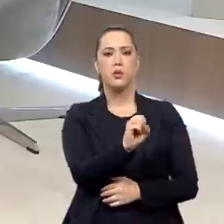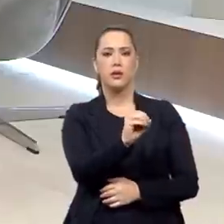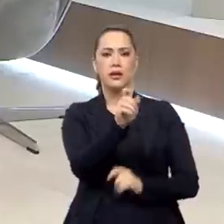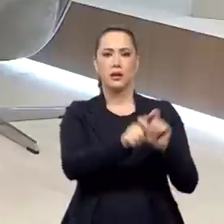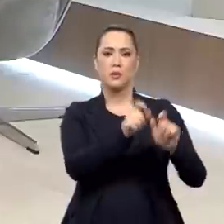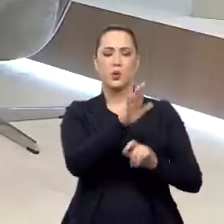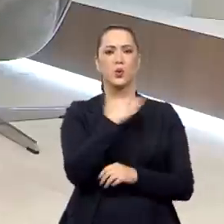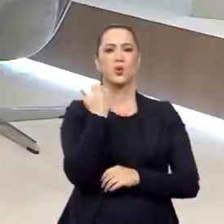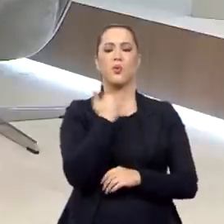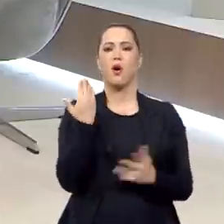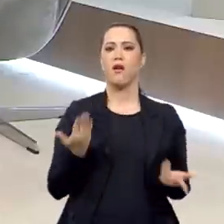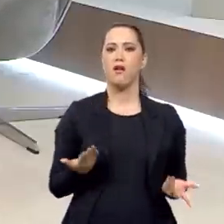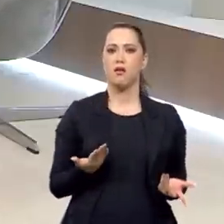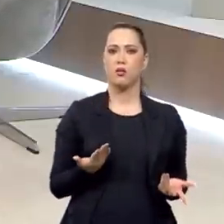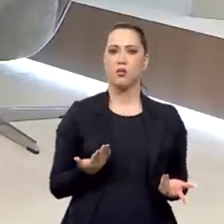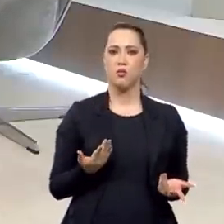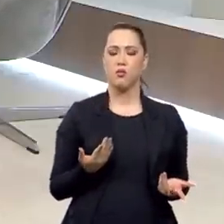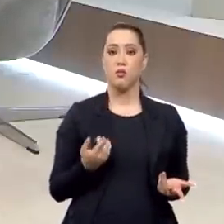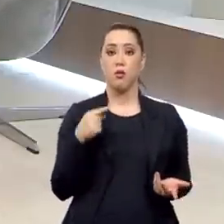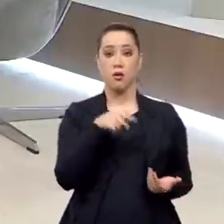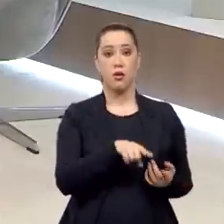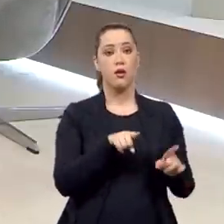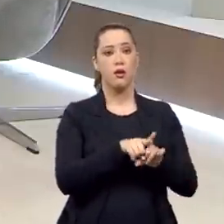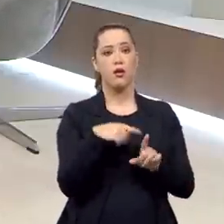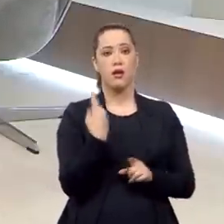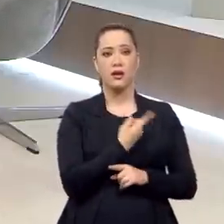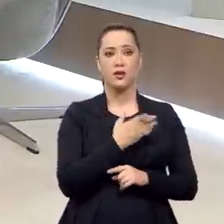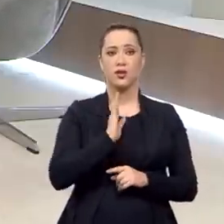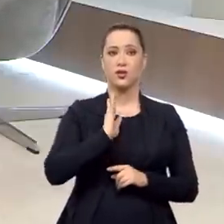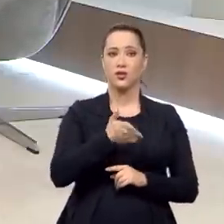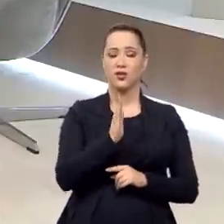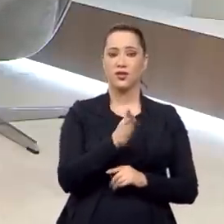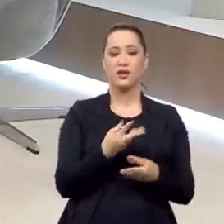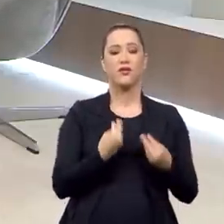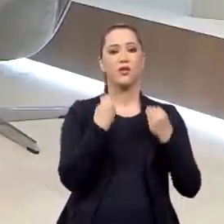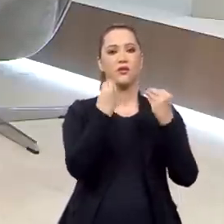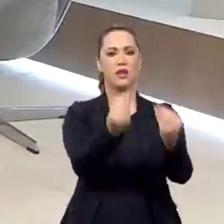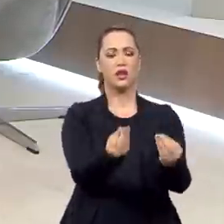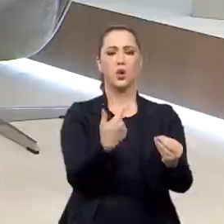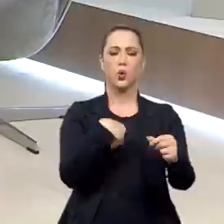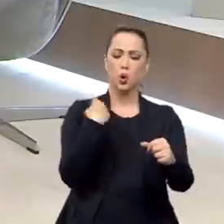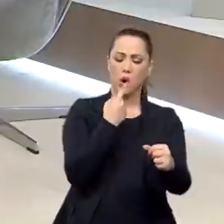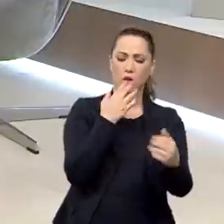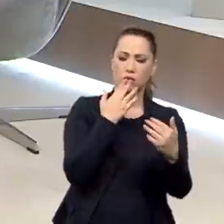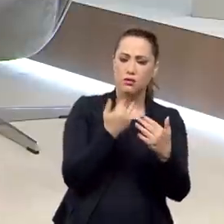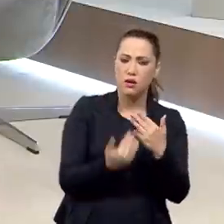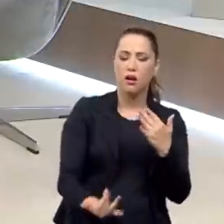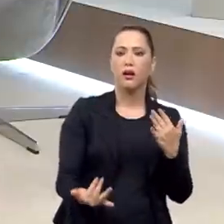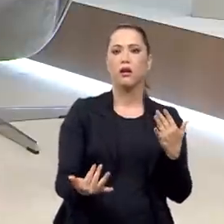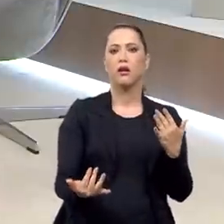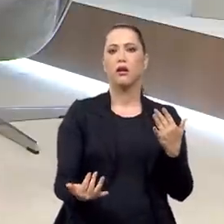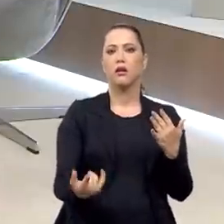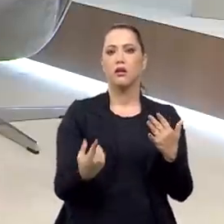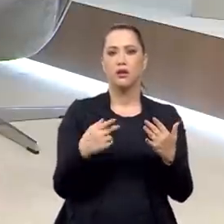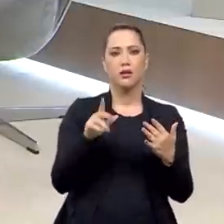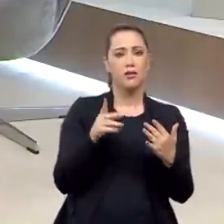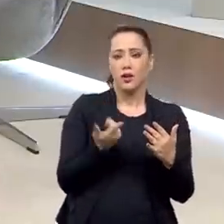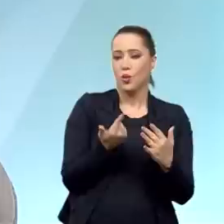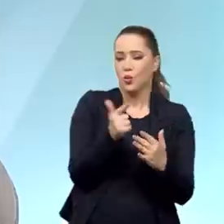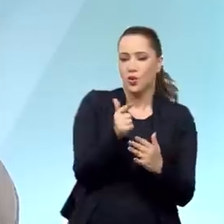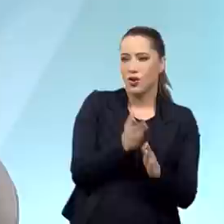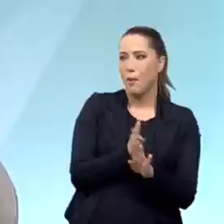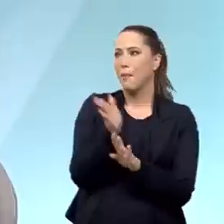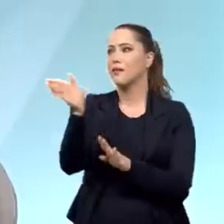afundamentos. 1.080 brasileiros. Então, a gente já estava entregando o sangue nosso para a guerra, sem ter entrado na guerra.